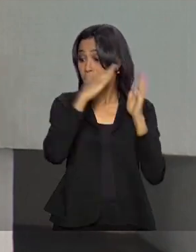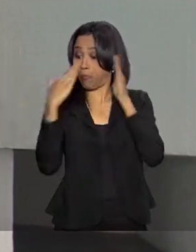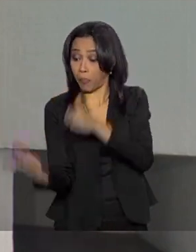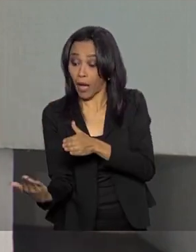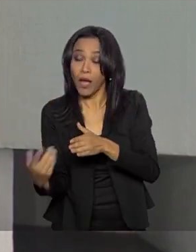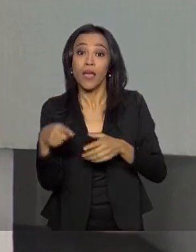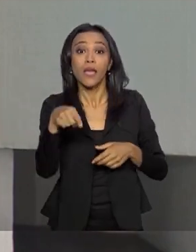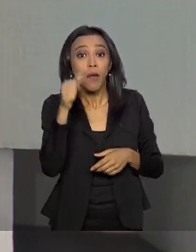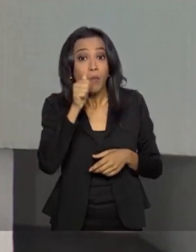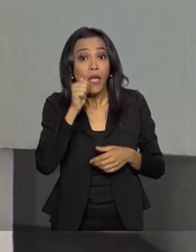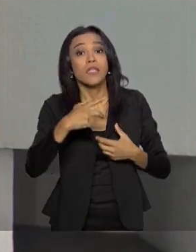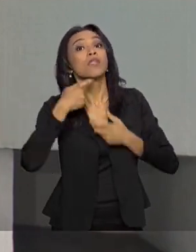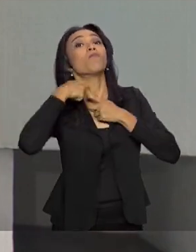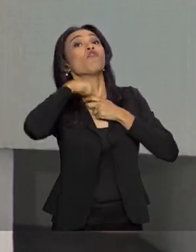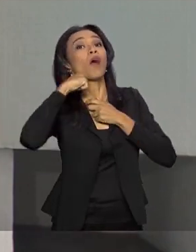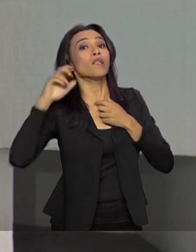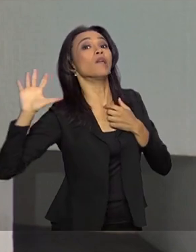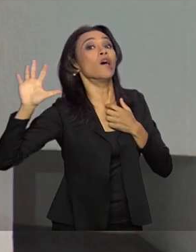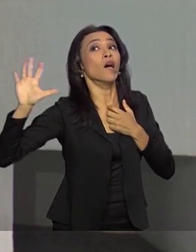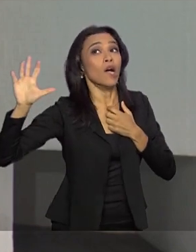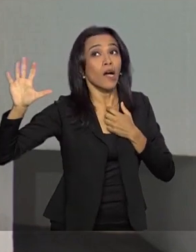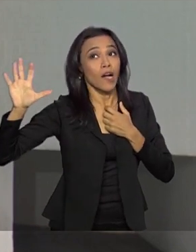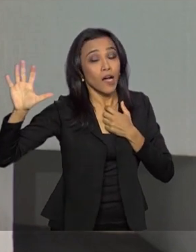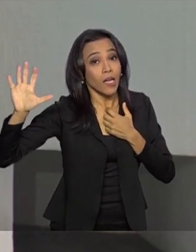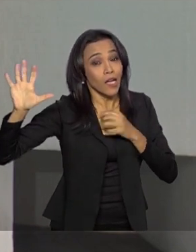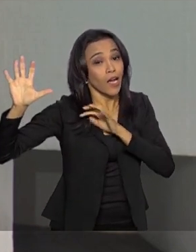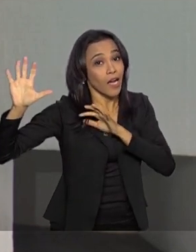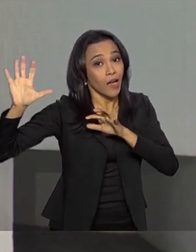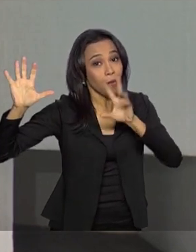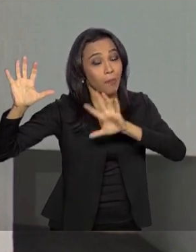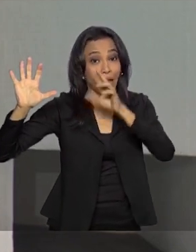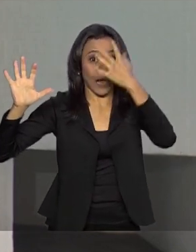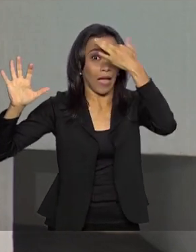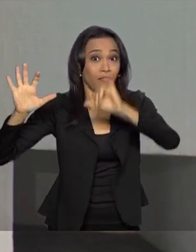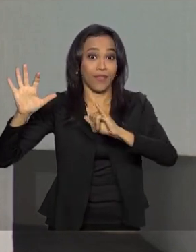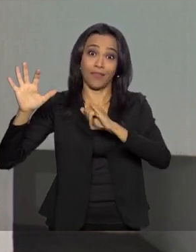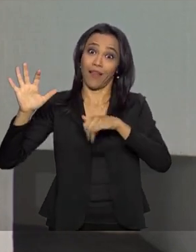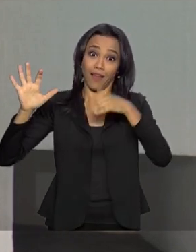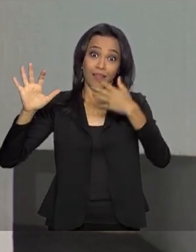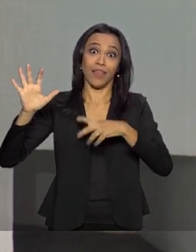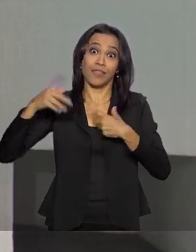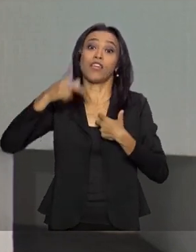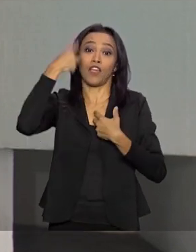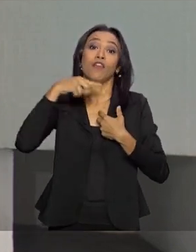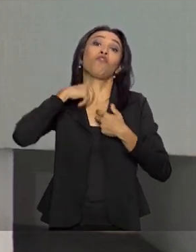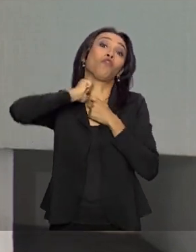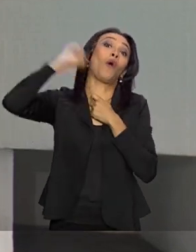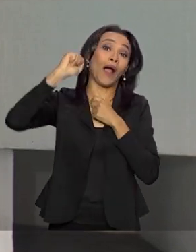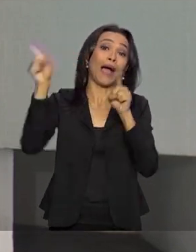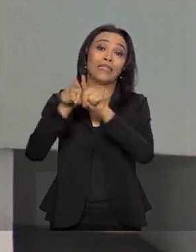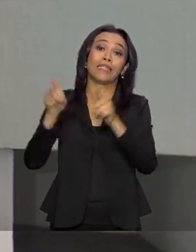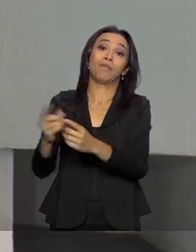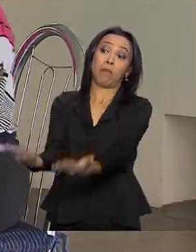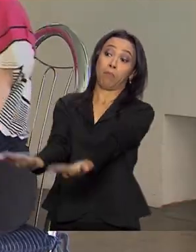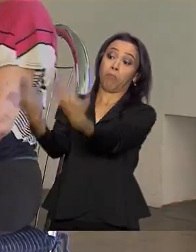estava pegando aqui, ela se guardando no armário. Ela ia ser enforcada e esmagada.